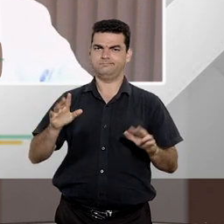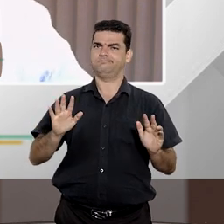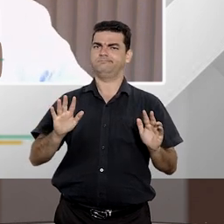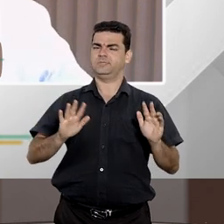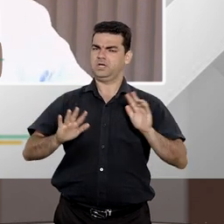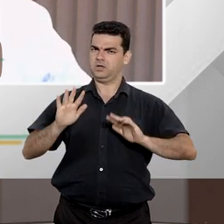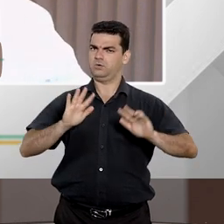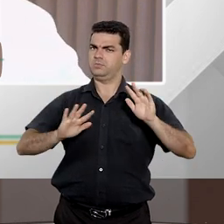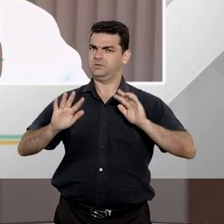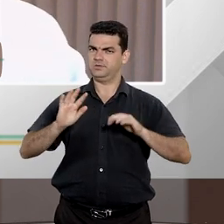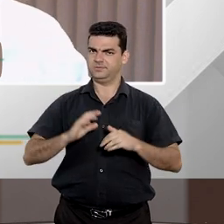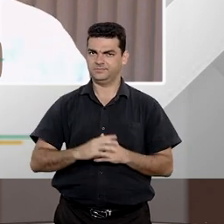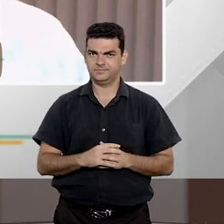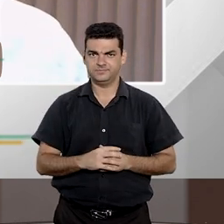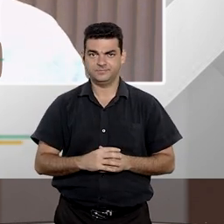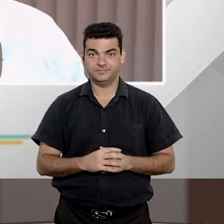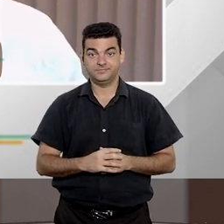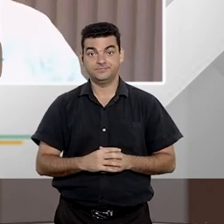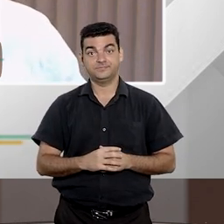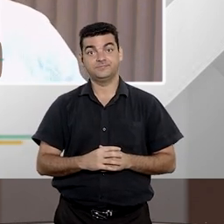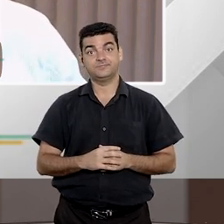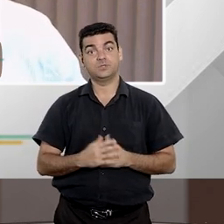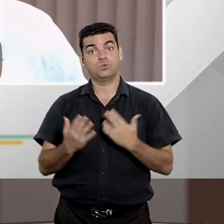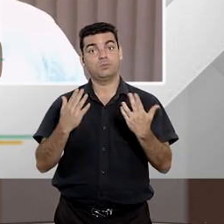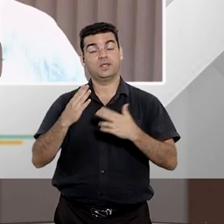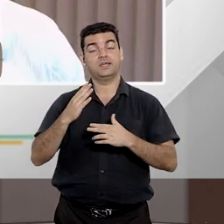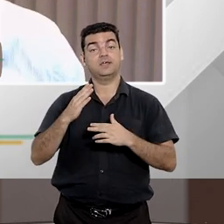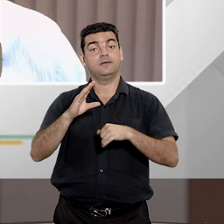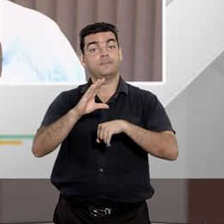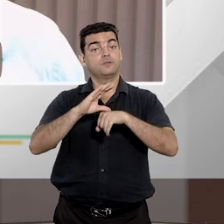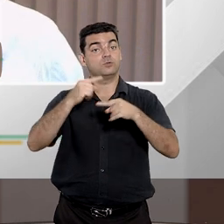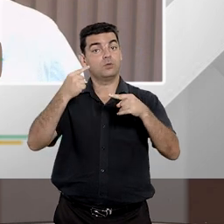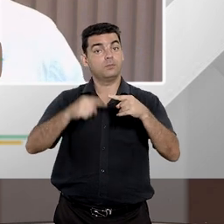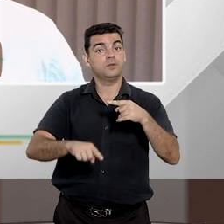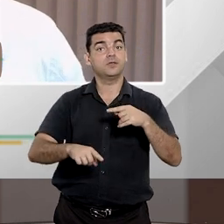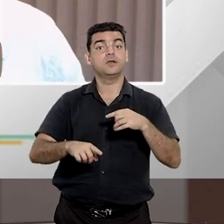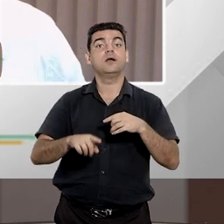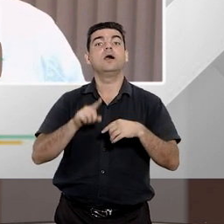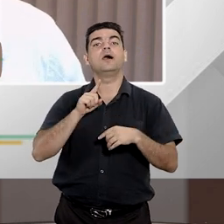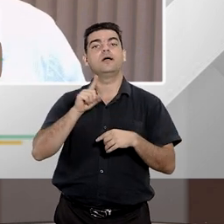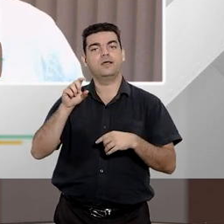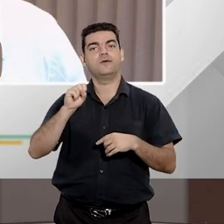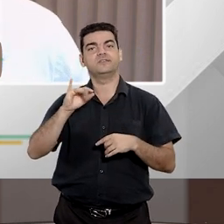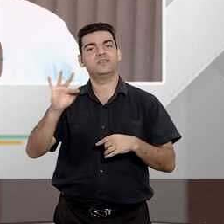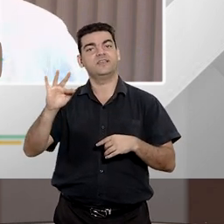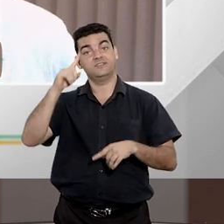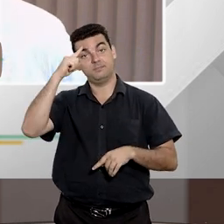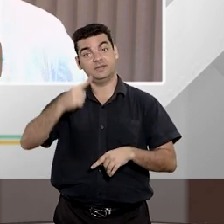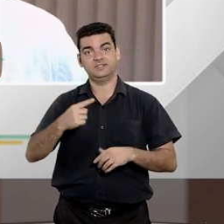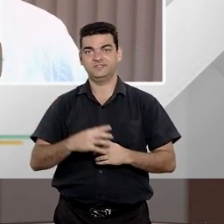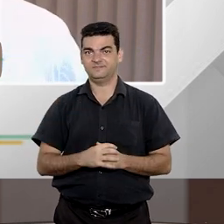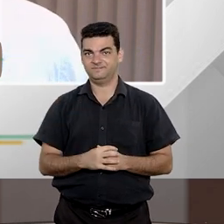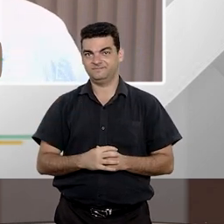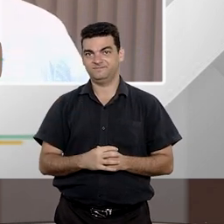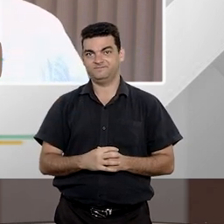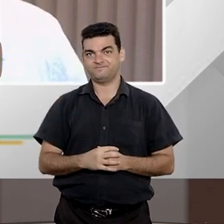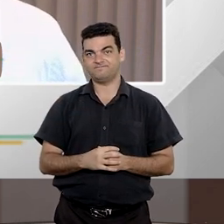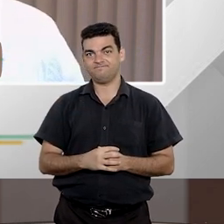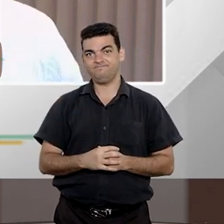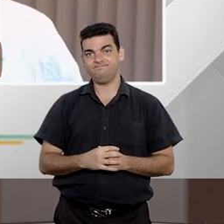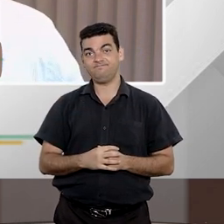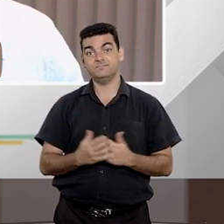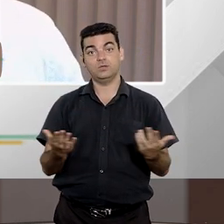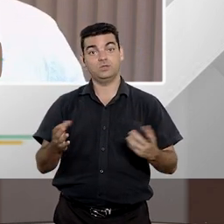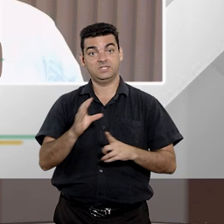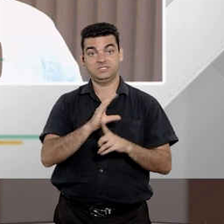uma diferenciação a ação direta de inconstitucionalidade é que vai ter a declaração de inconstitucionalidade como pedido a ação